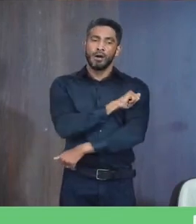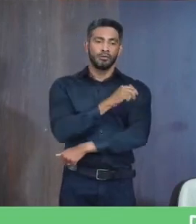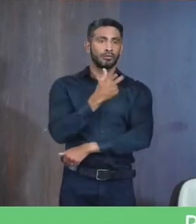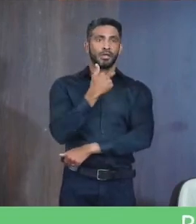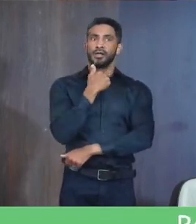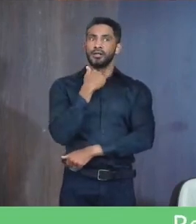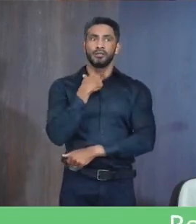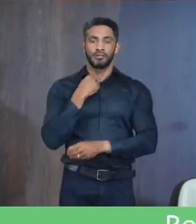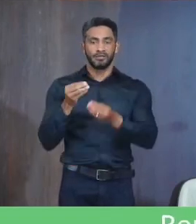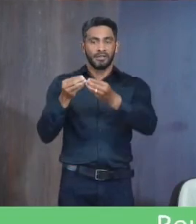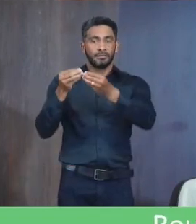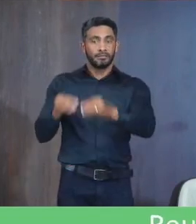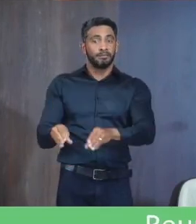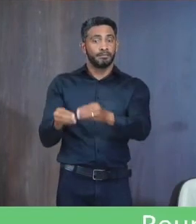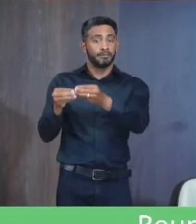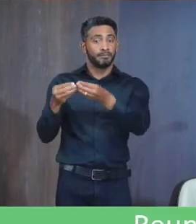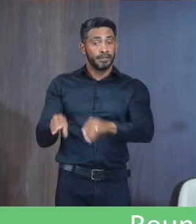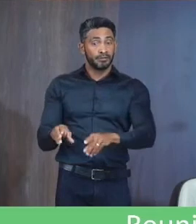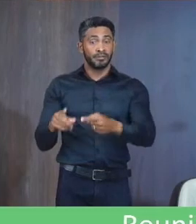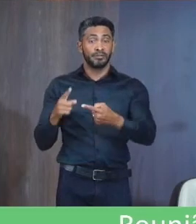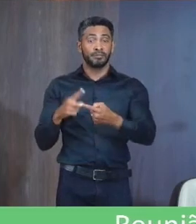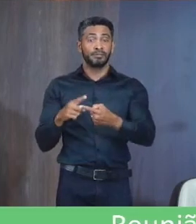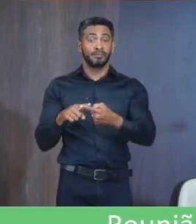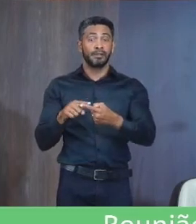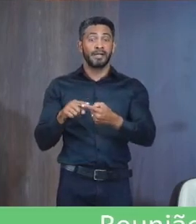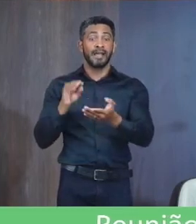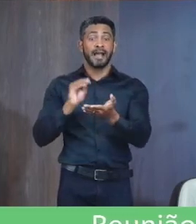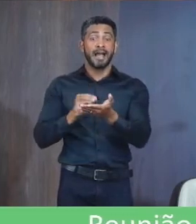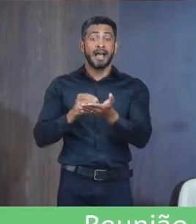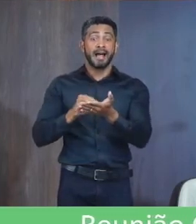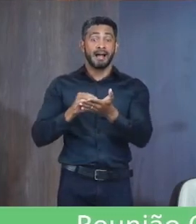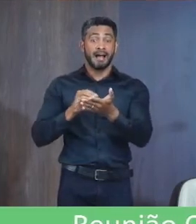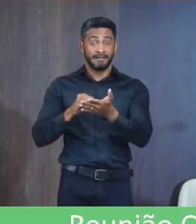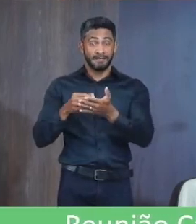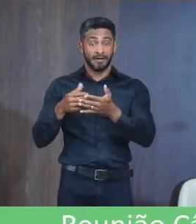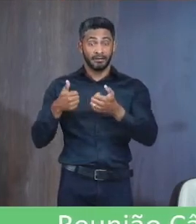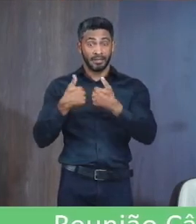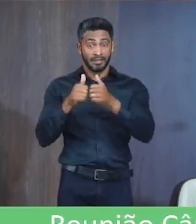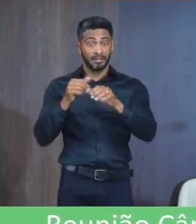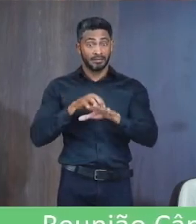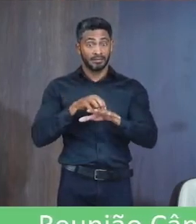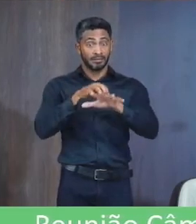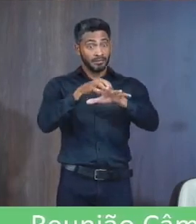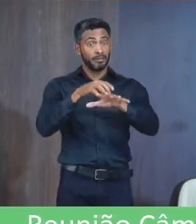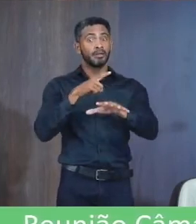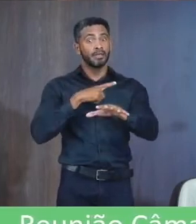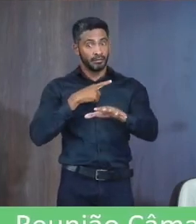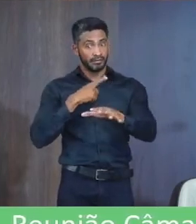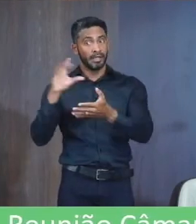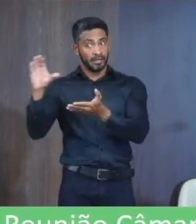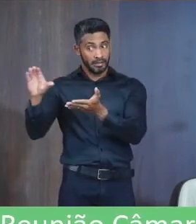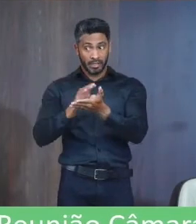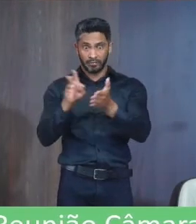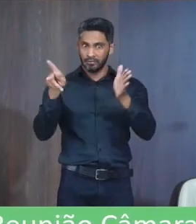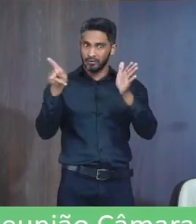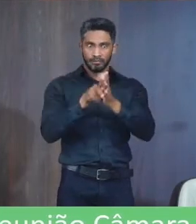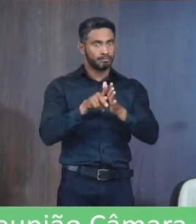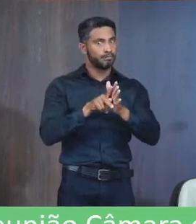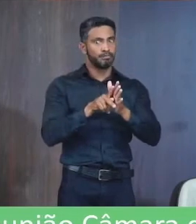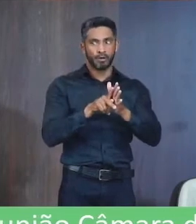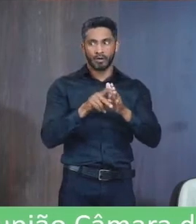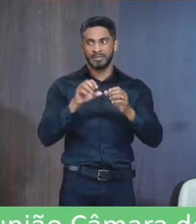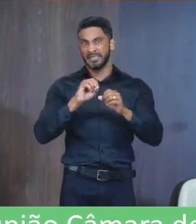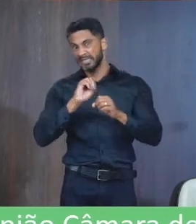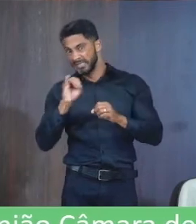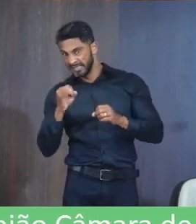pode ficar Em prejuízo Devido a falta De transporte Vem verba Específica Para transporte Escolar Se é por causa Da